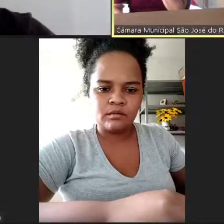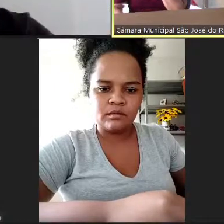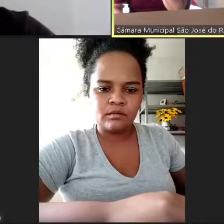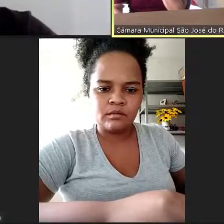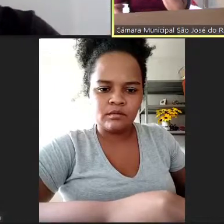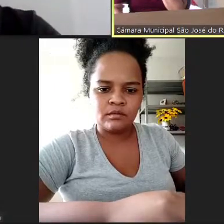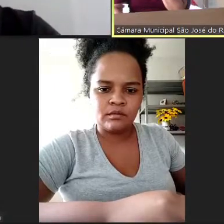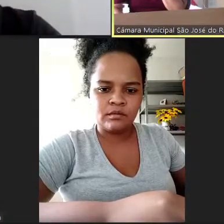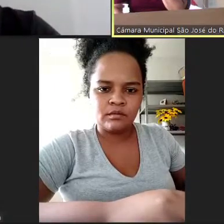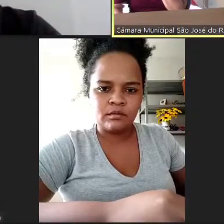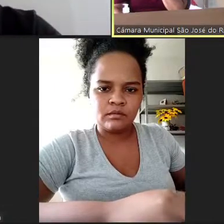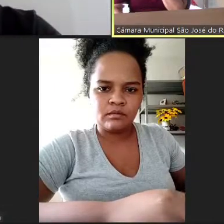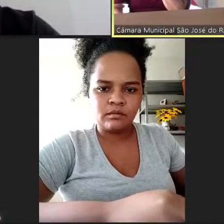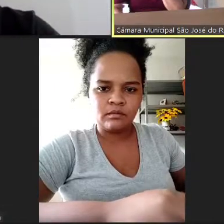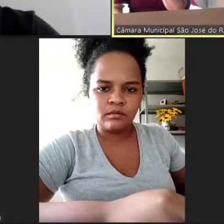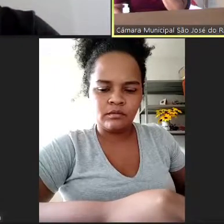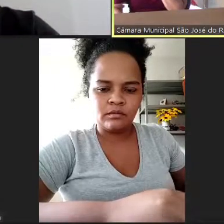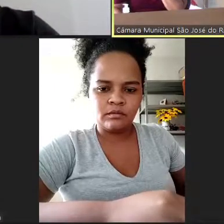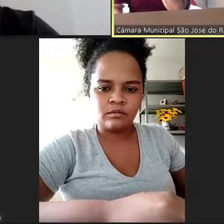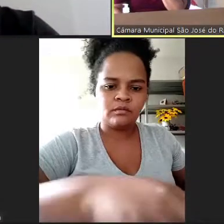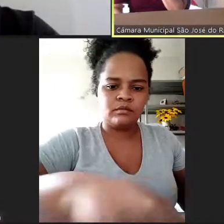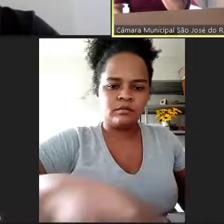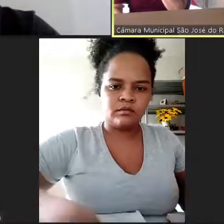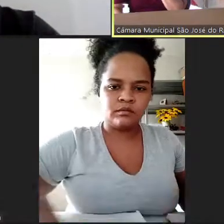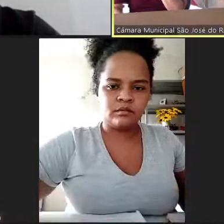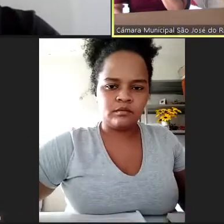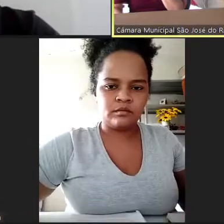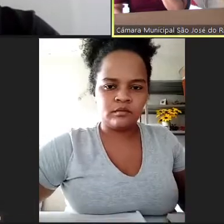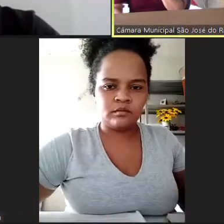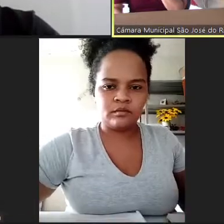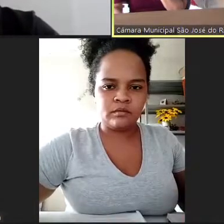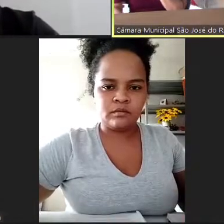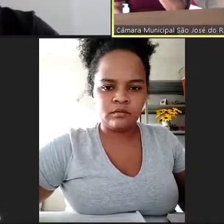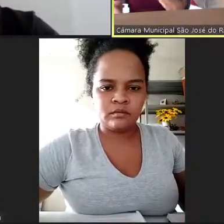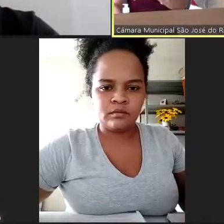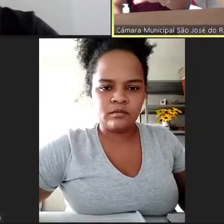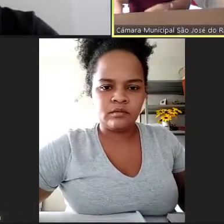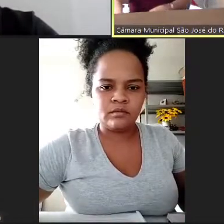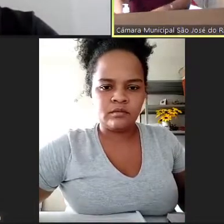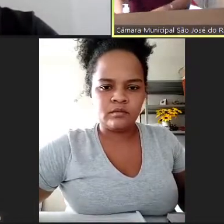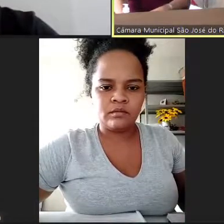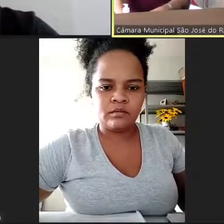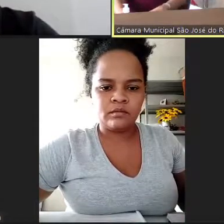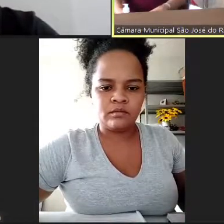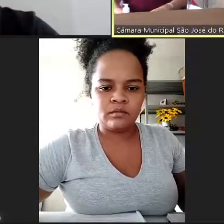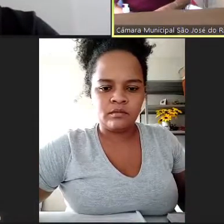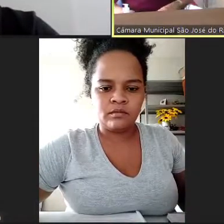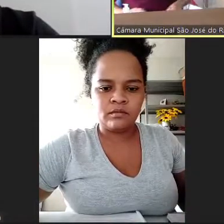projeto da quadra da FEUC, o pessoal de engenharia da prefeitura apresentou. O que acontece?